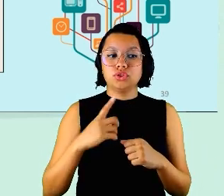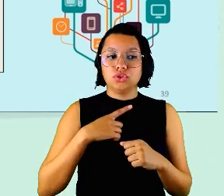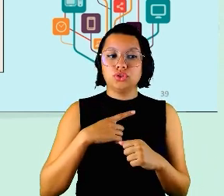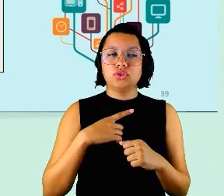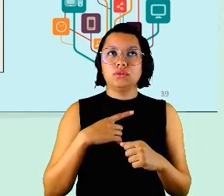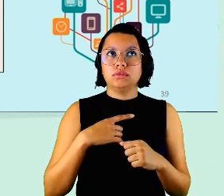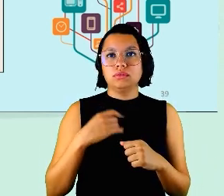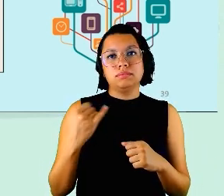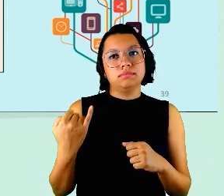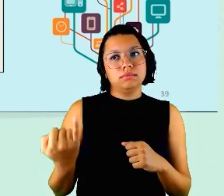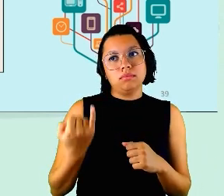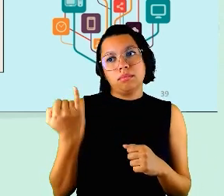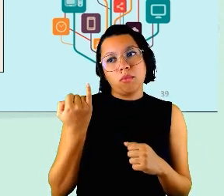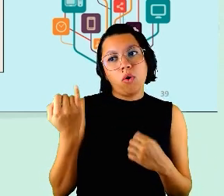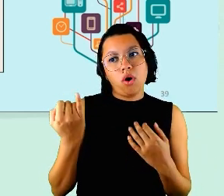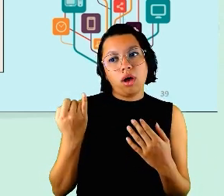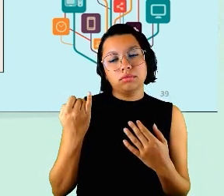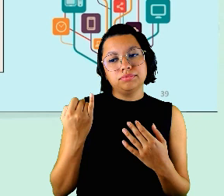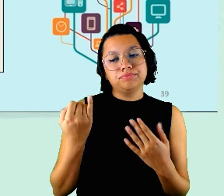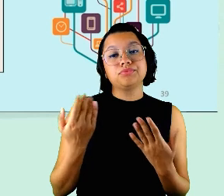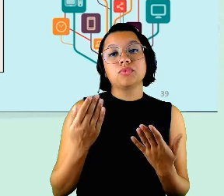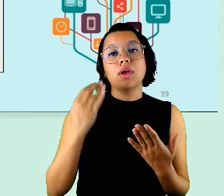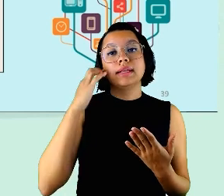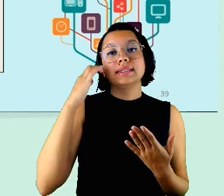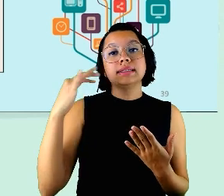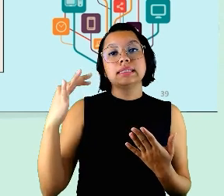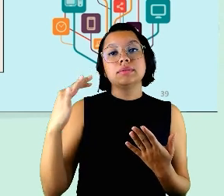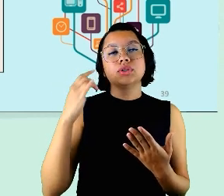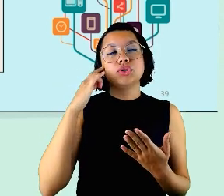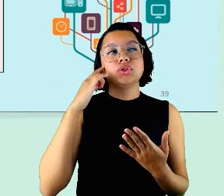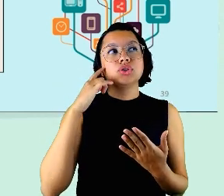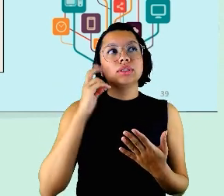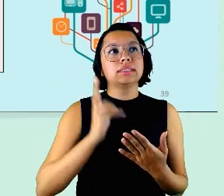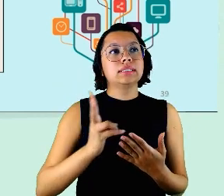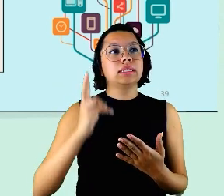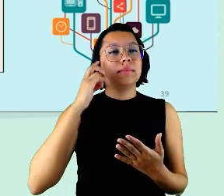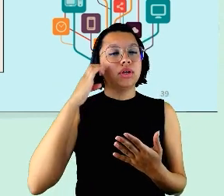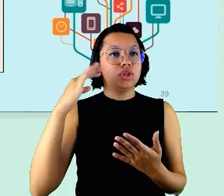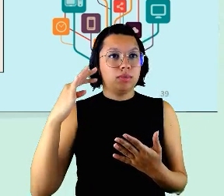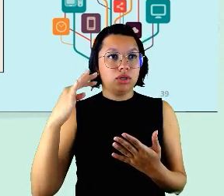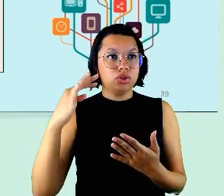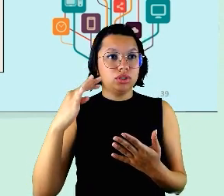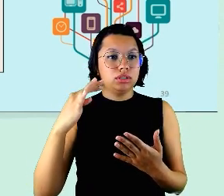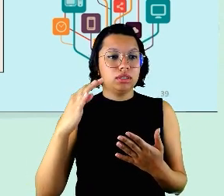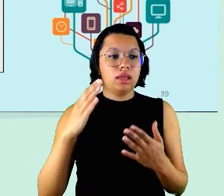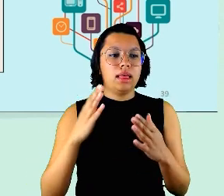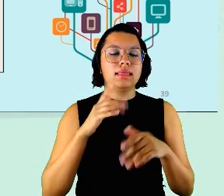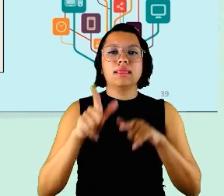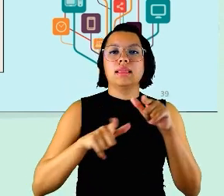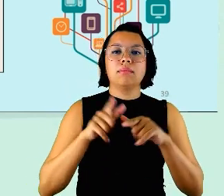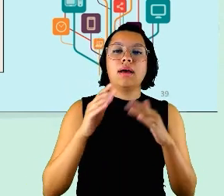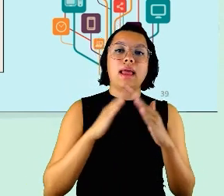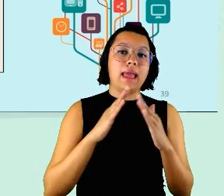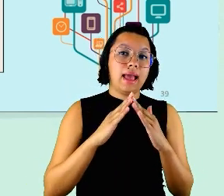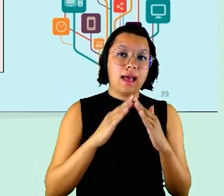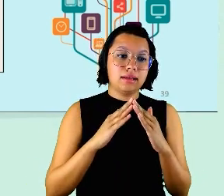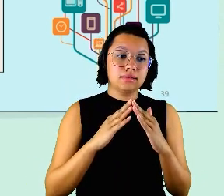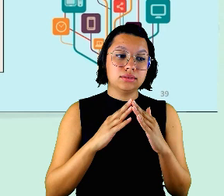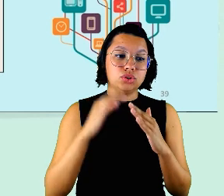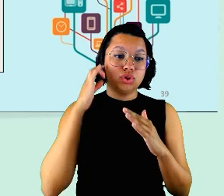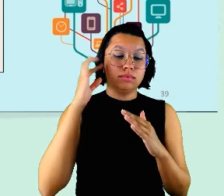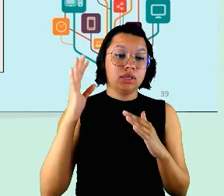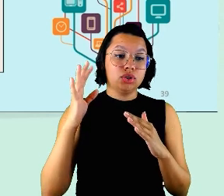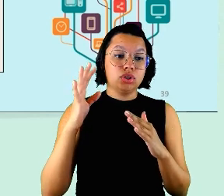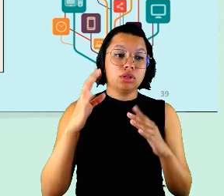sempre que a gente imagina home office ou work from home nós estamos trabalhando com um local fixo